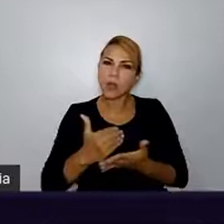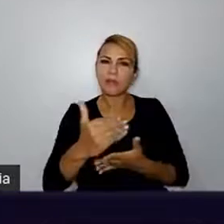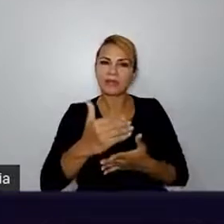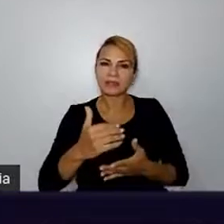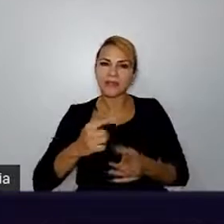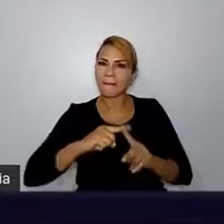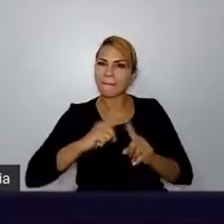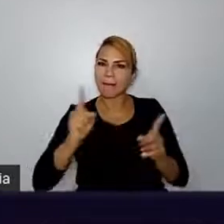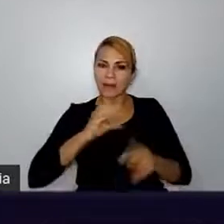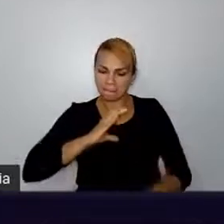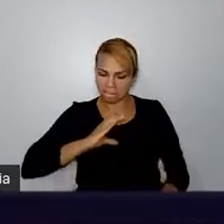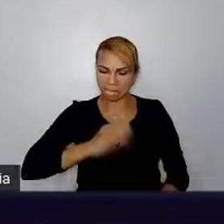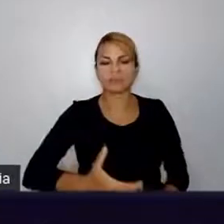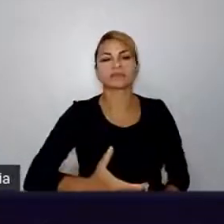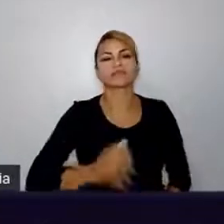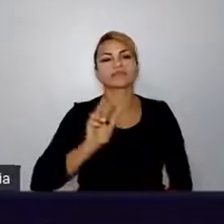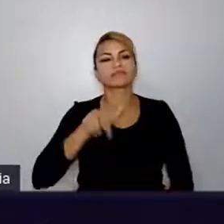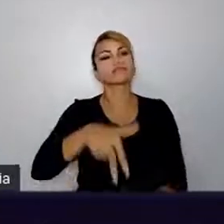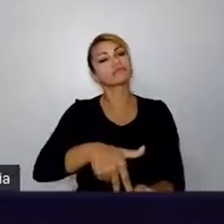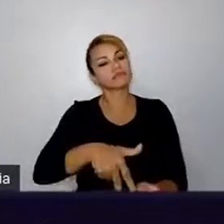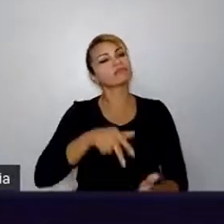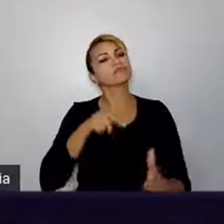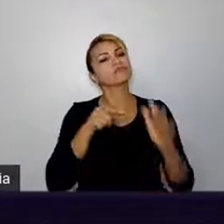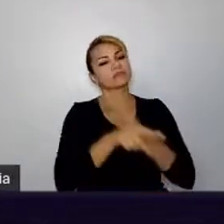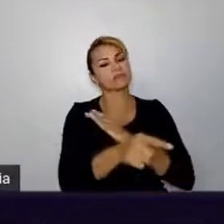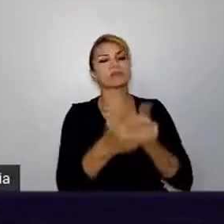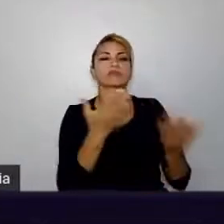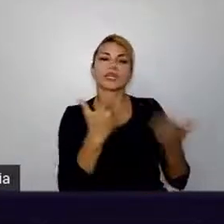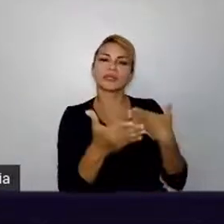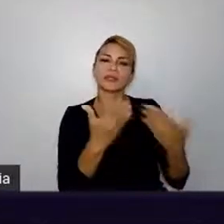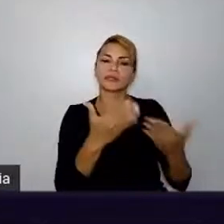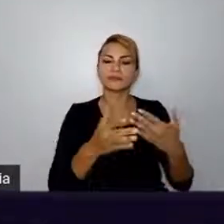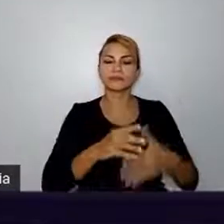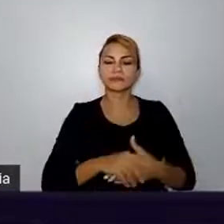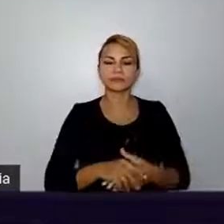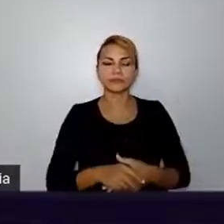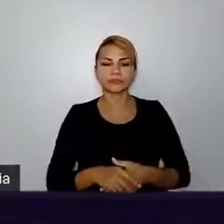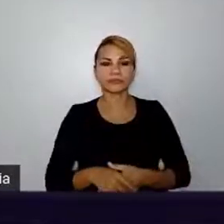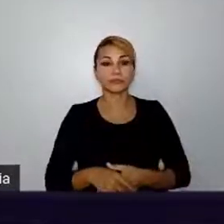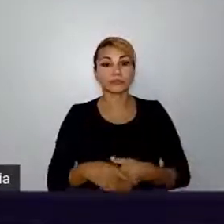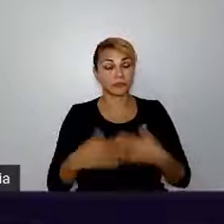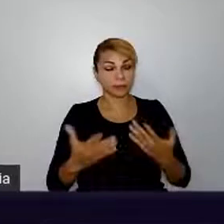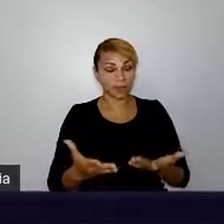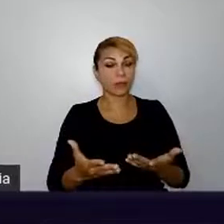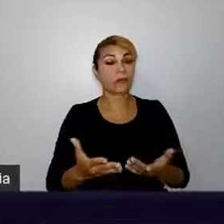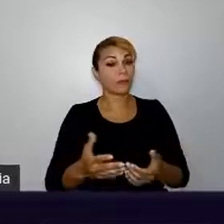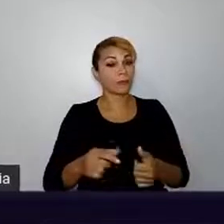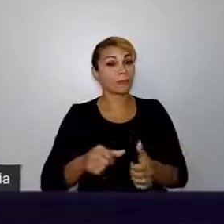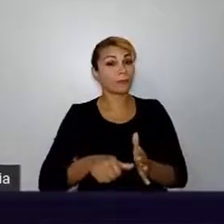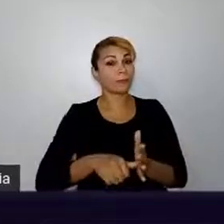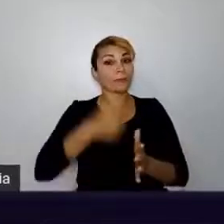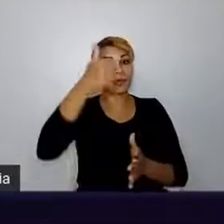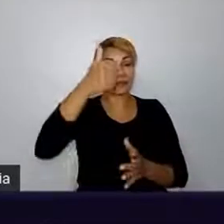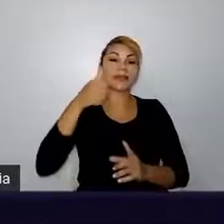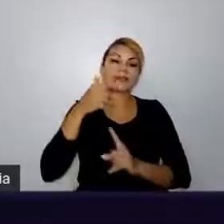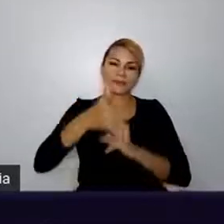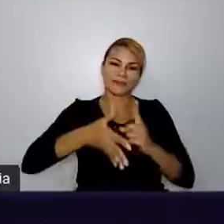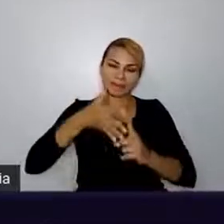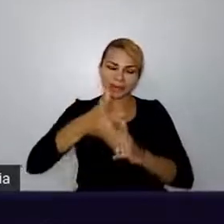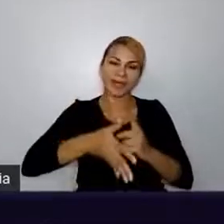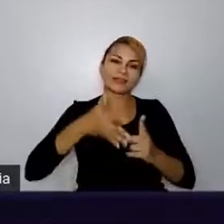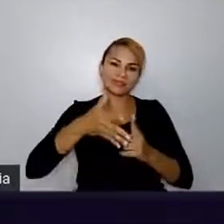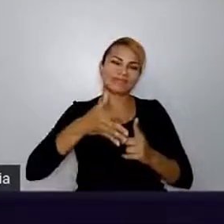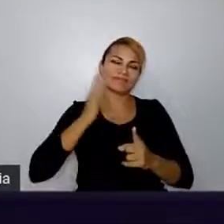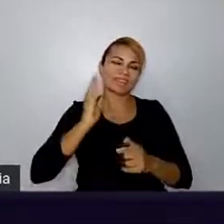Olha, no meu primeiro emprego de Python, eu passei muito por isso. E para mim foi uma experiência muito